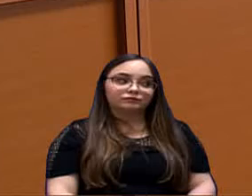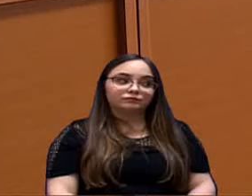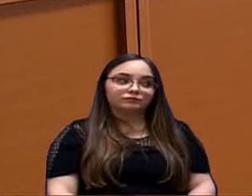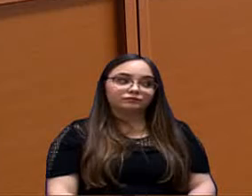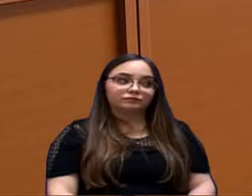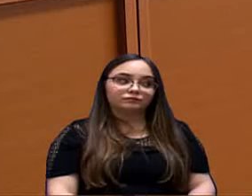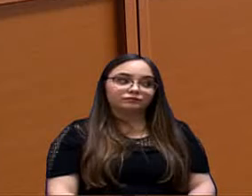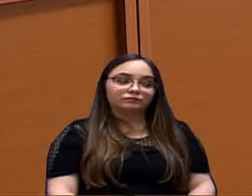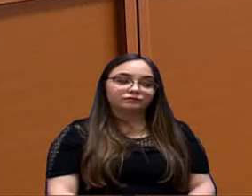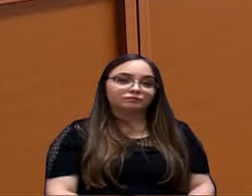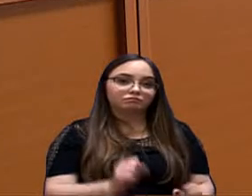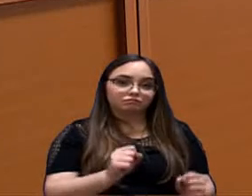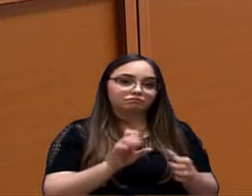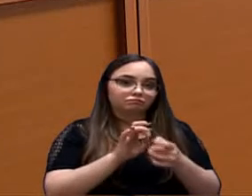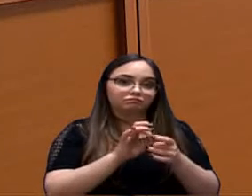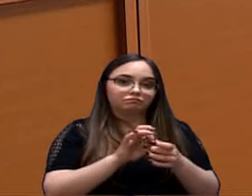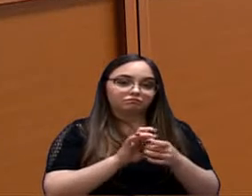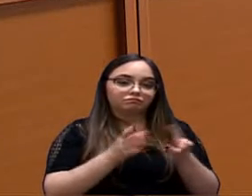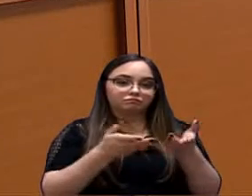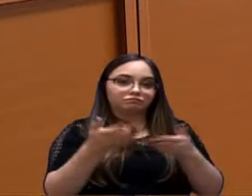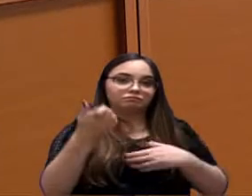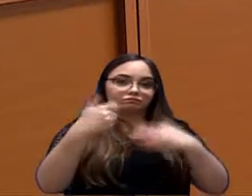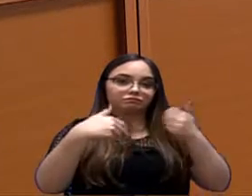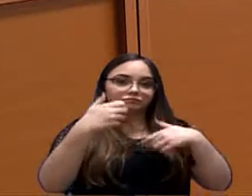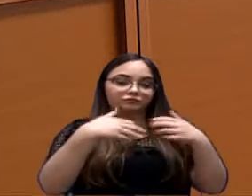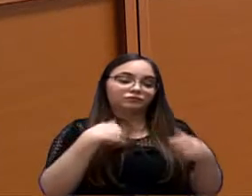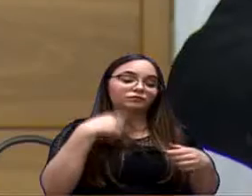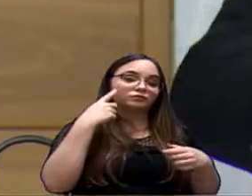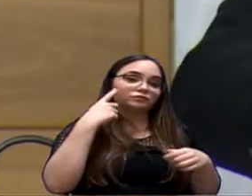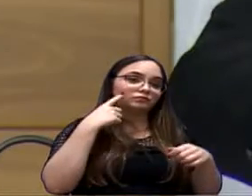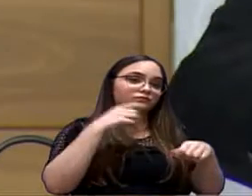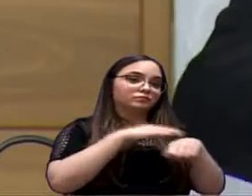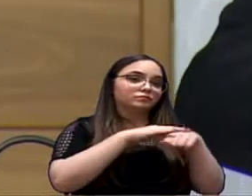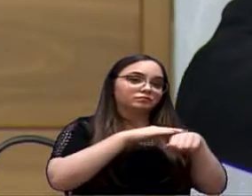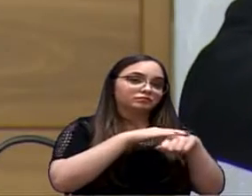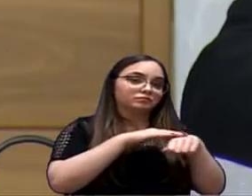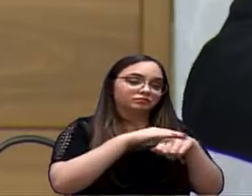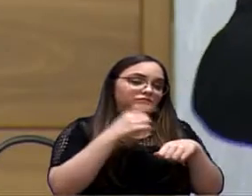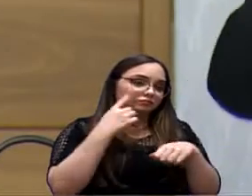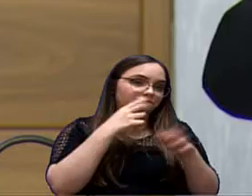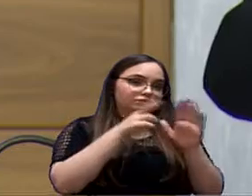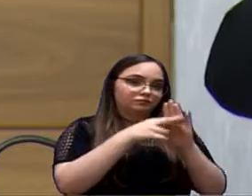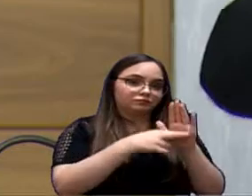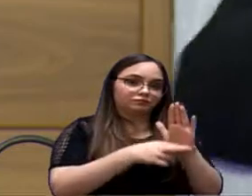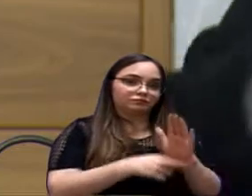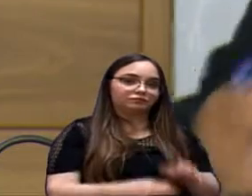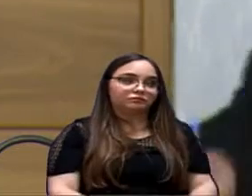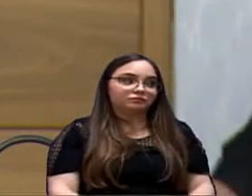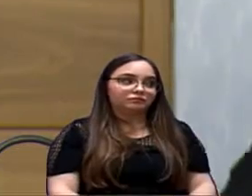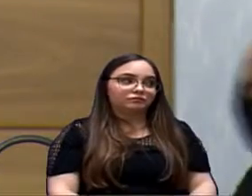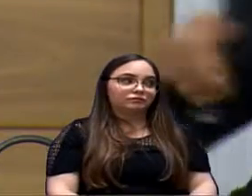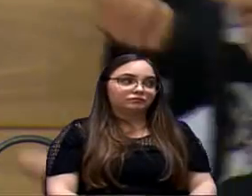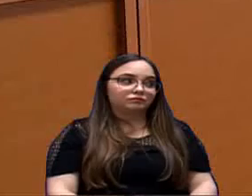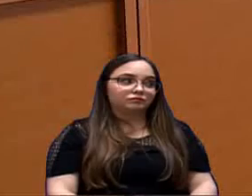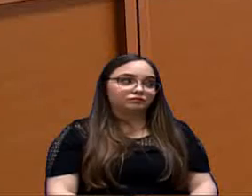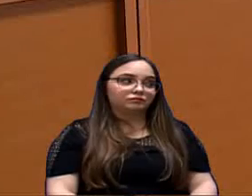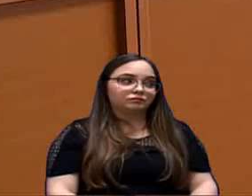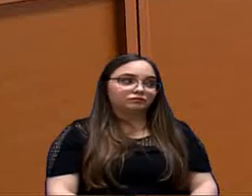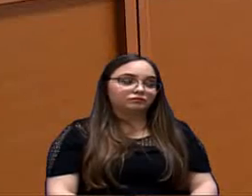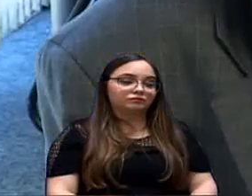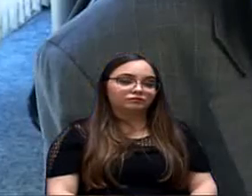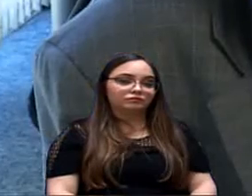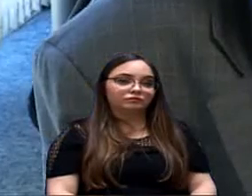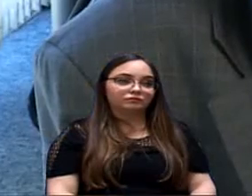Excelência, ir falando no seu tempo agora? E eu vou só dar uma parte... Então, senhor presidente, como eu estava